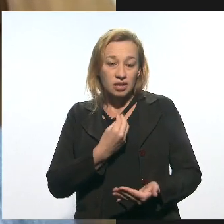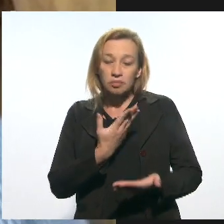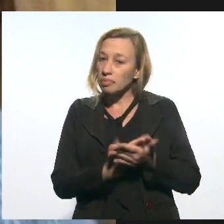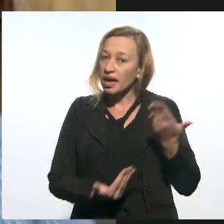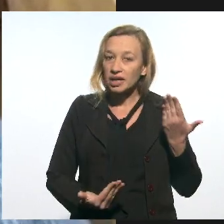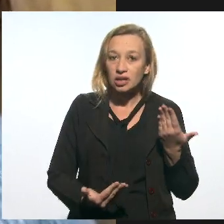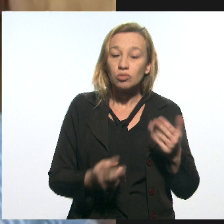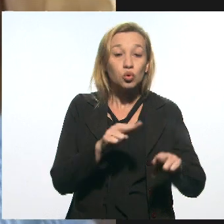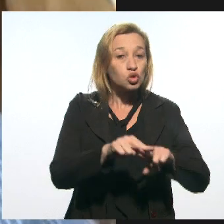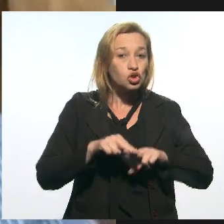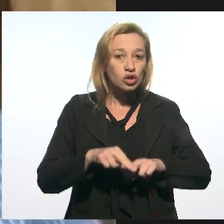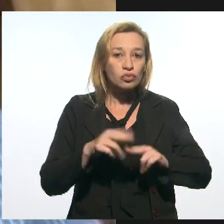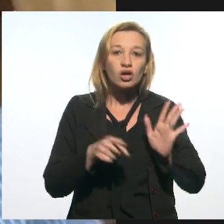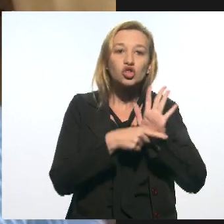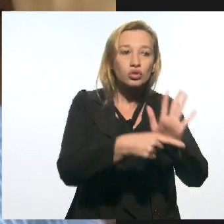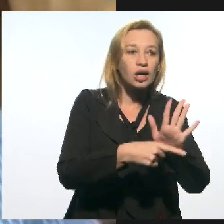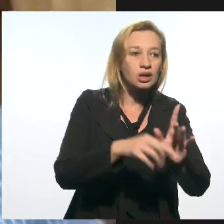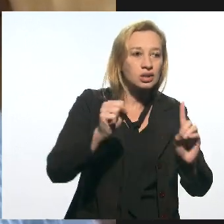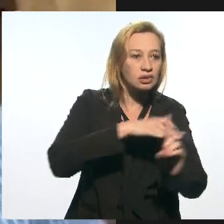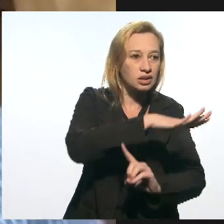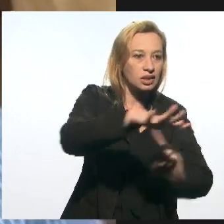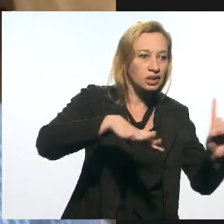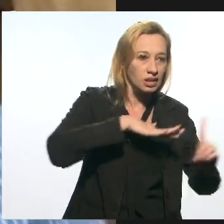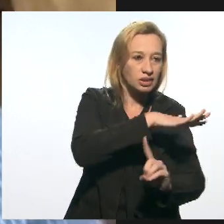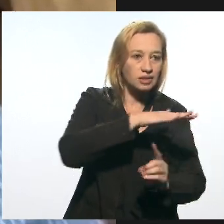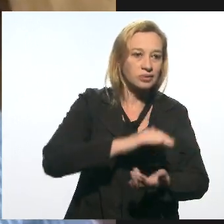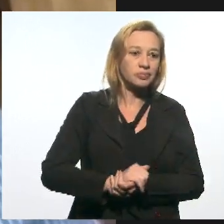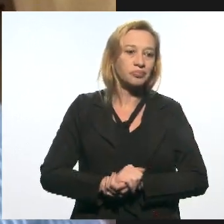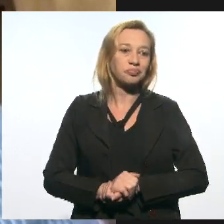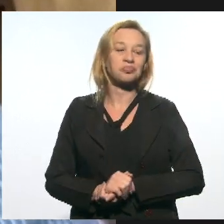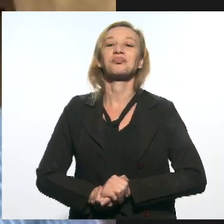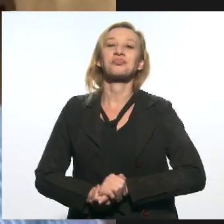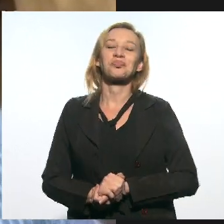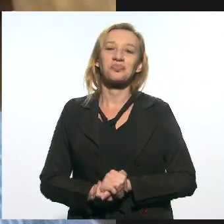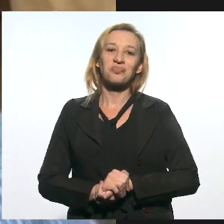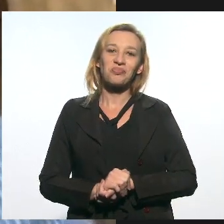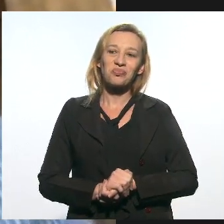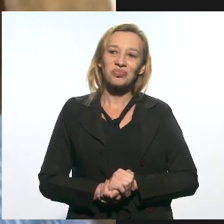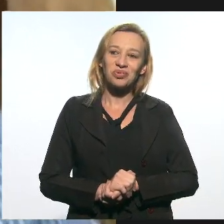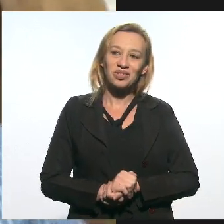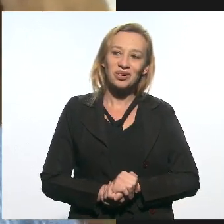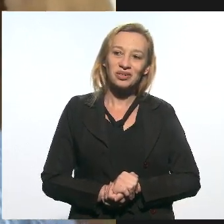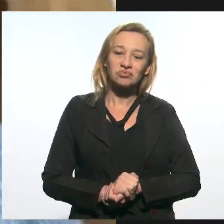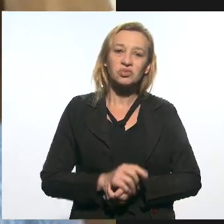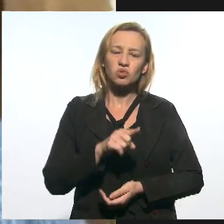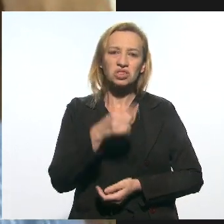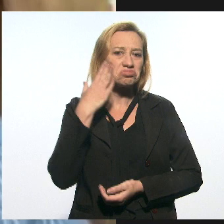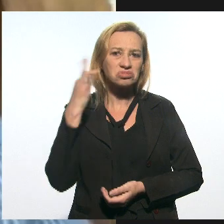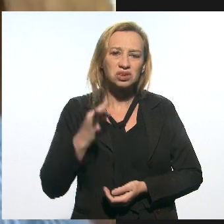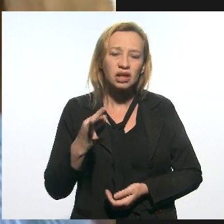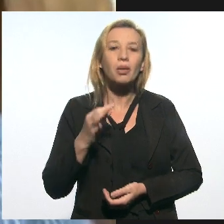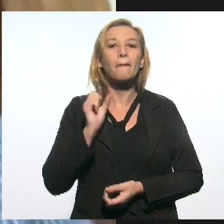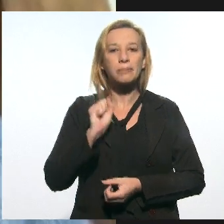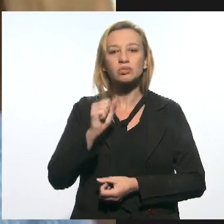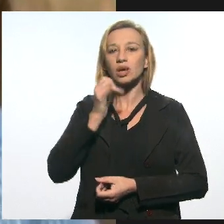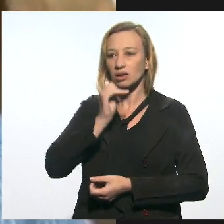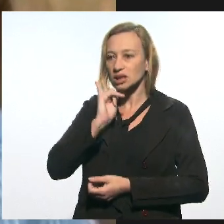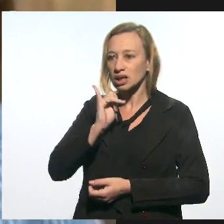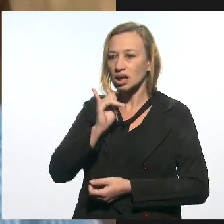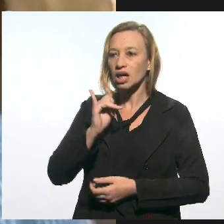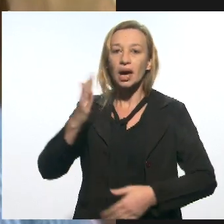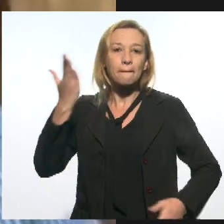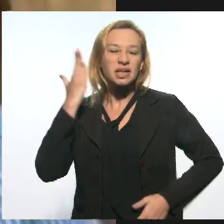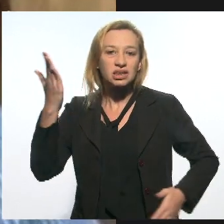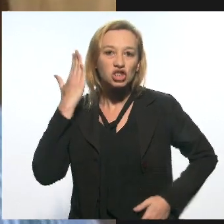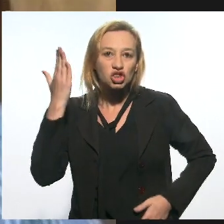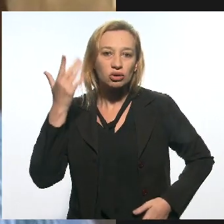Acreditar que a gente entra em comunidade e não há o confronto é impossível. Se vocês não sabem, eu posso relatar que o marginal que